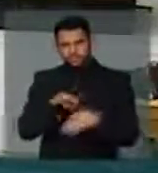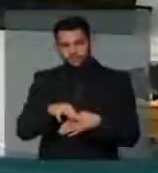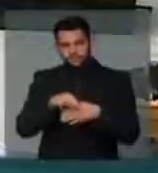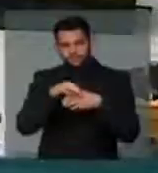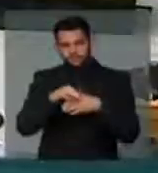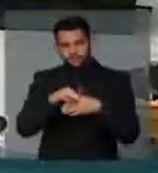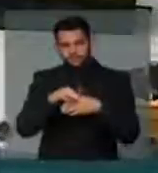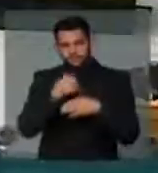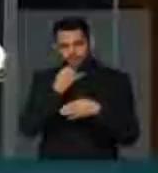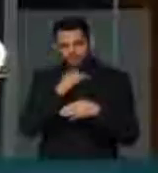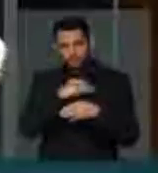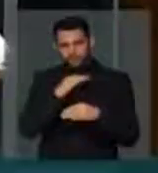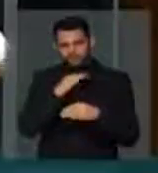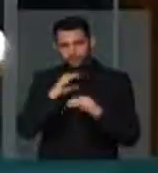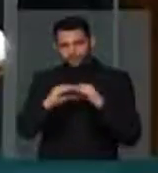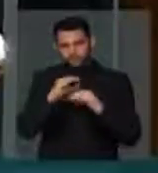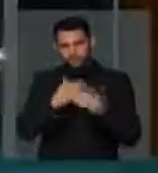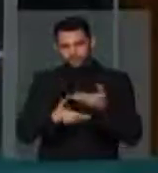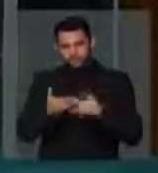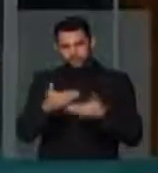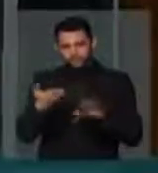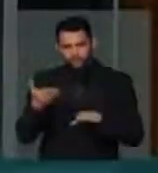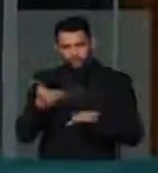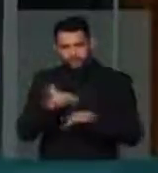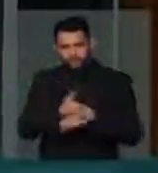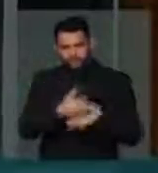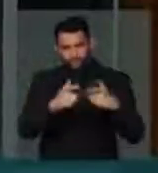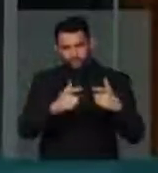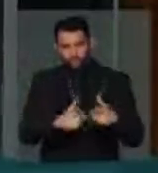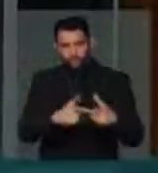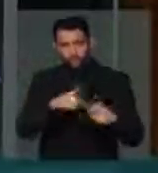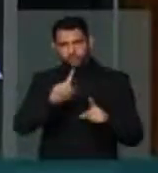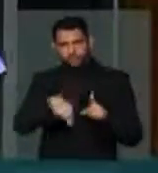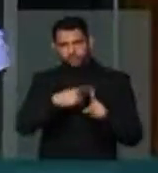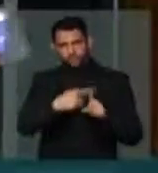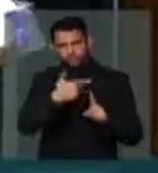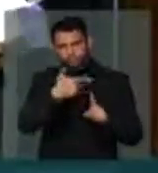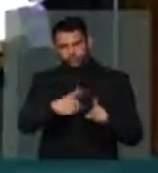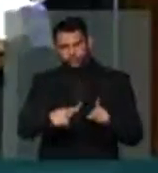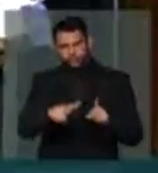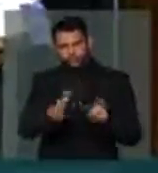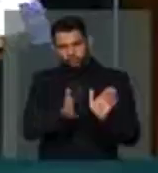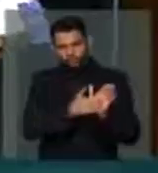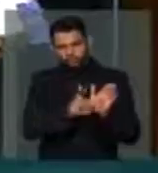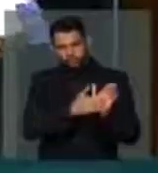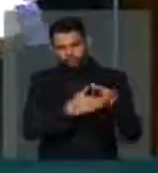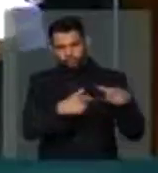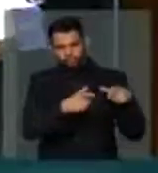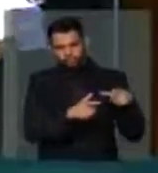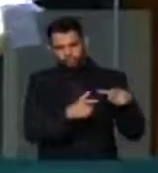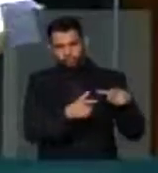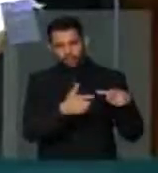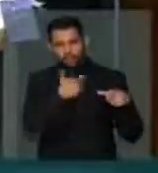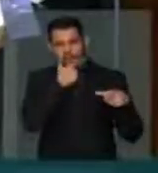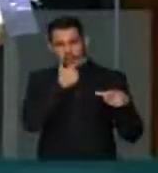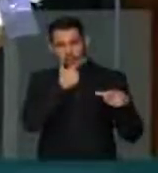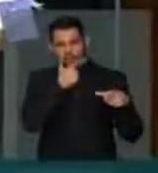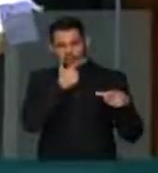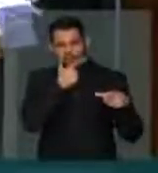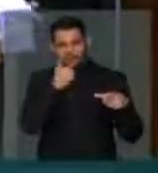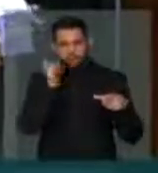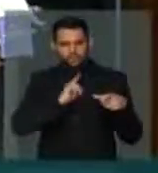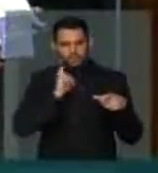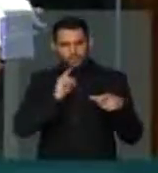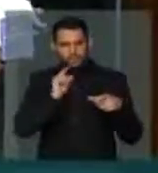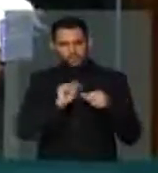com as breves comunicações. Bem, eu ocupo essa tribuna mais uma vez, e com um produto, que é o queijo Minas